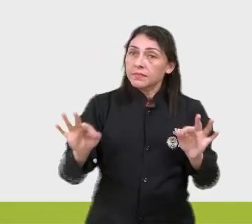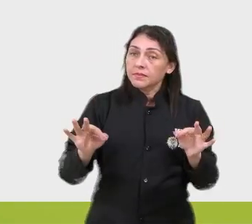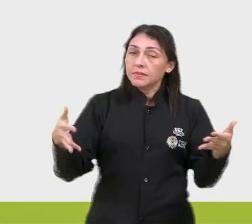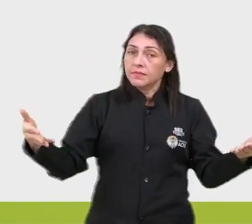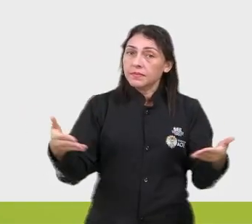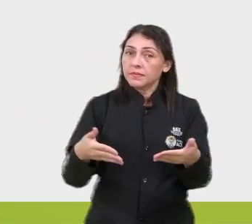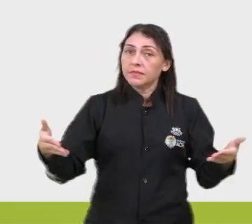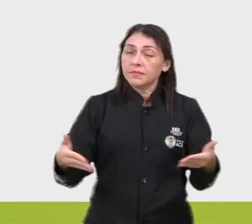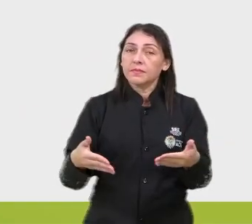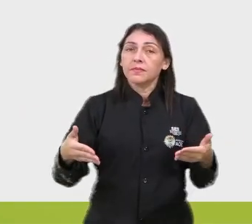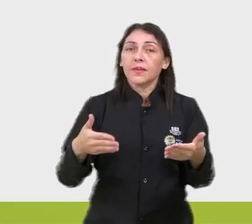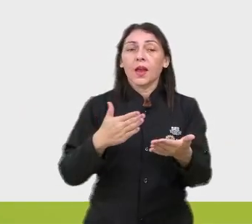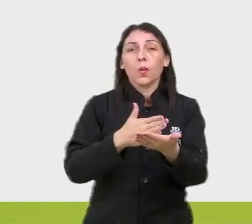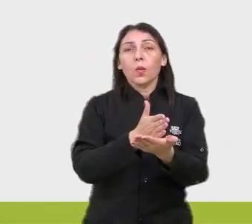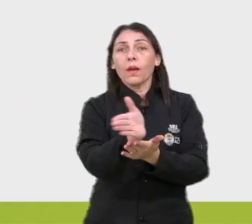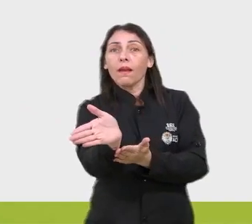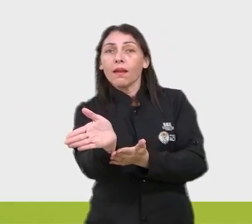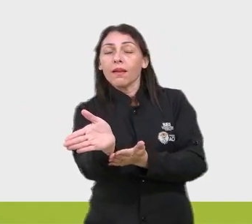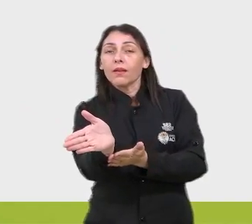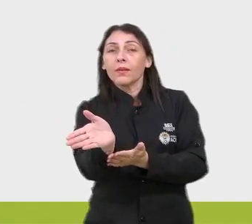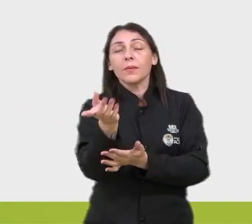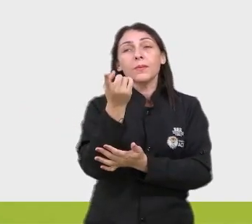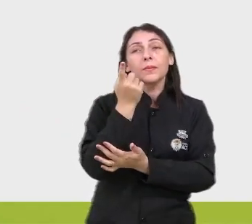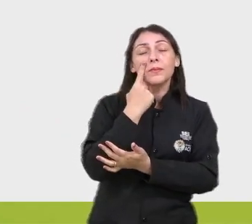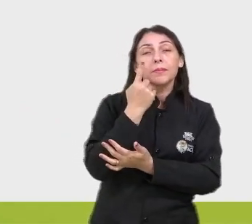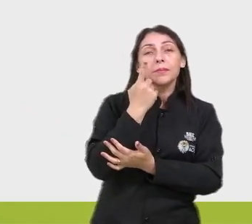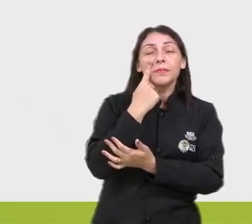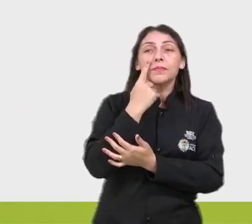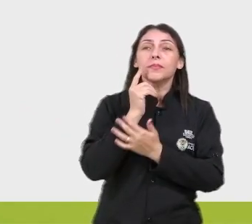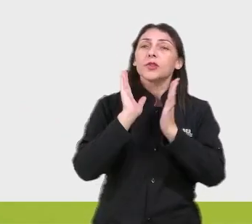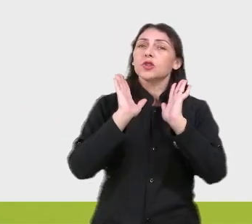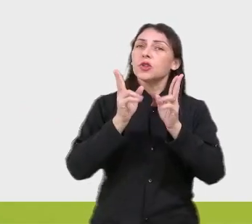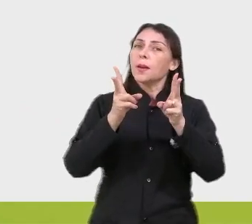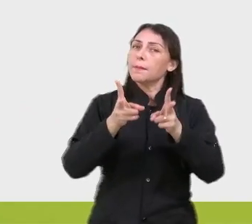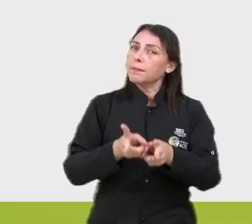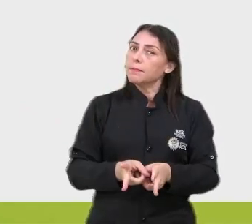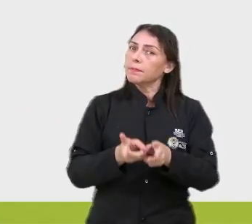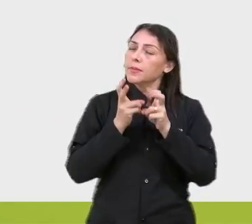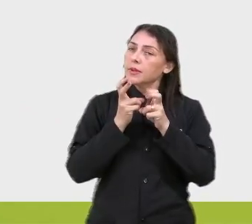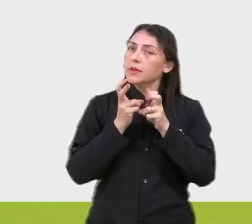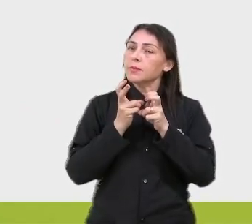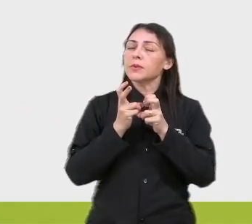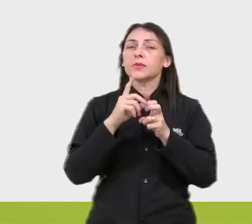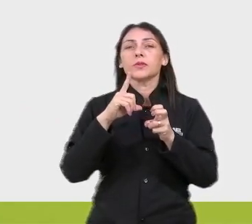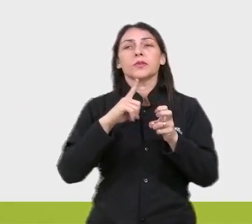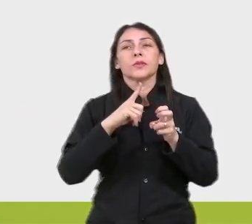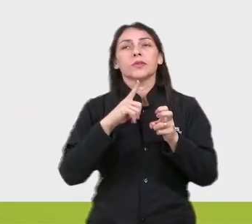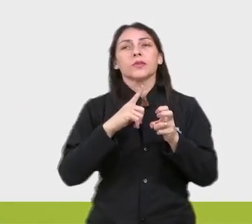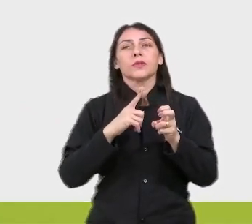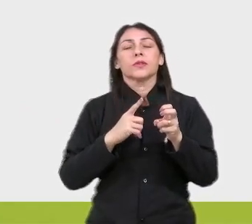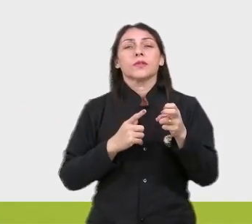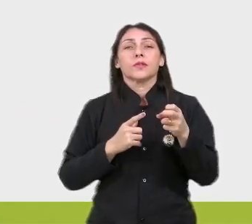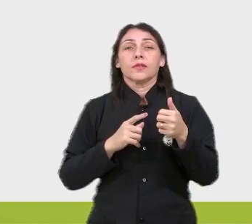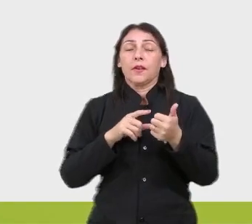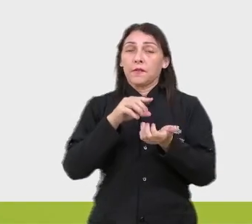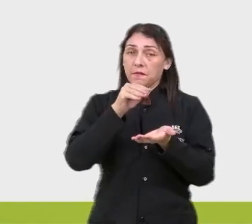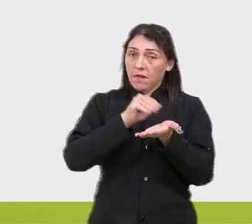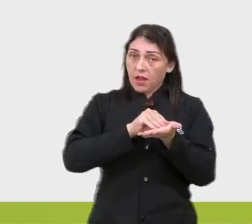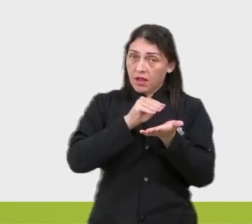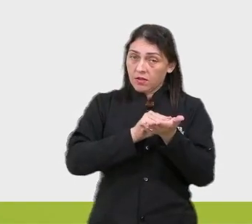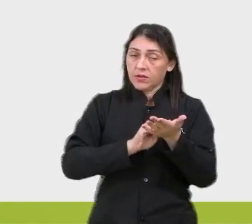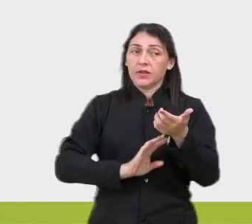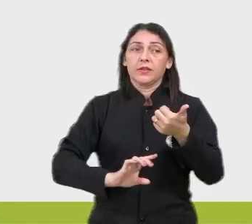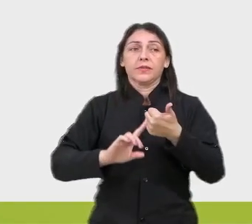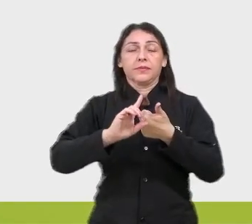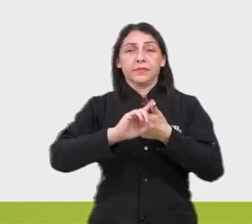agora vamos aos desvios, né? Como nós já percebemos, nós tivemos aqui falhas,